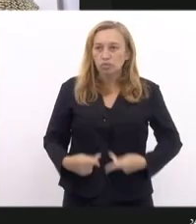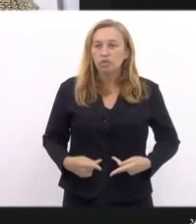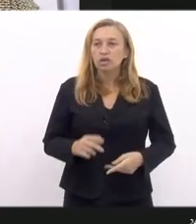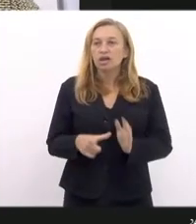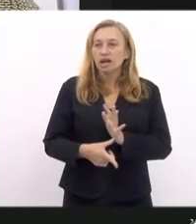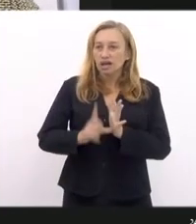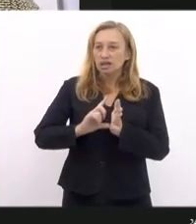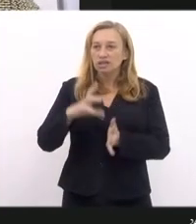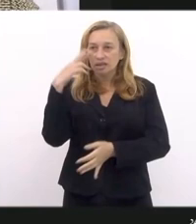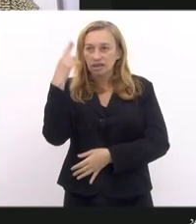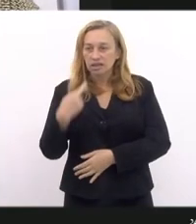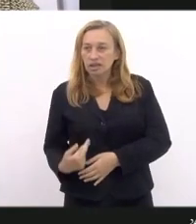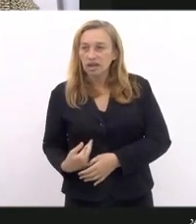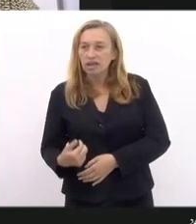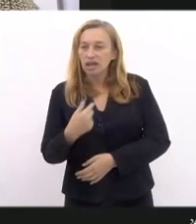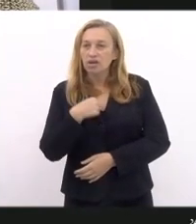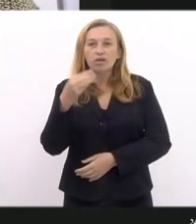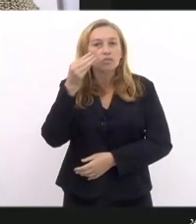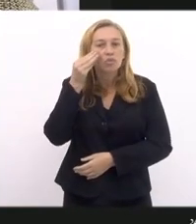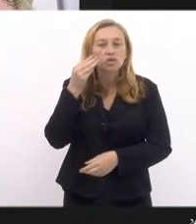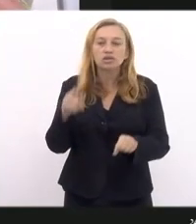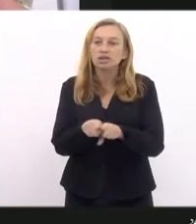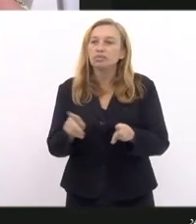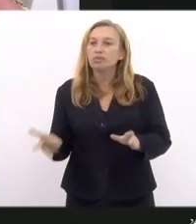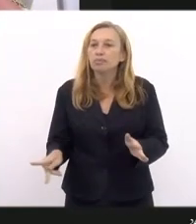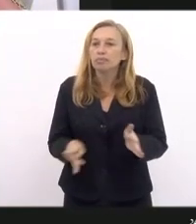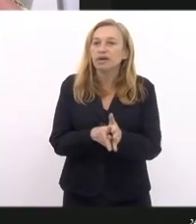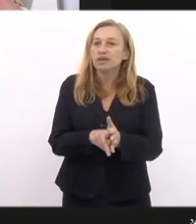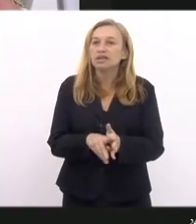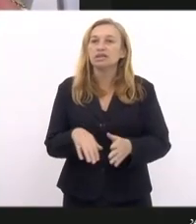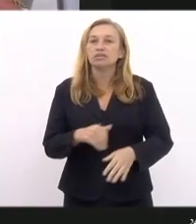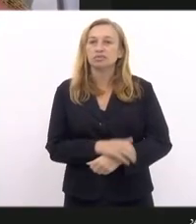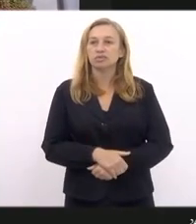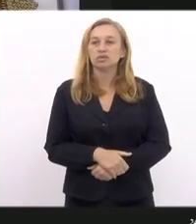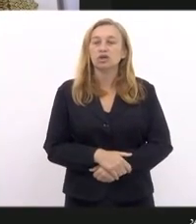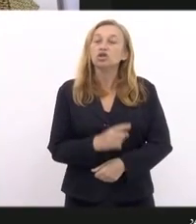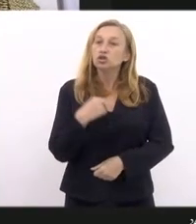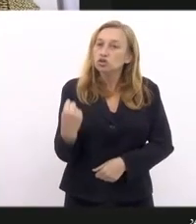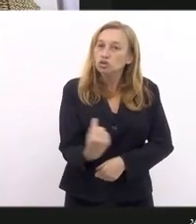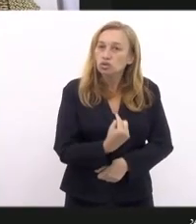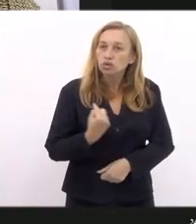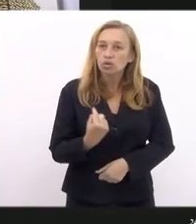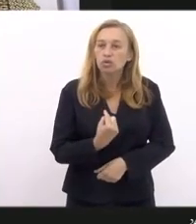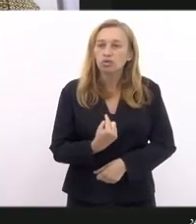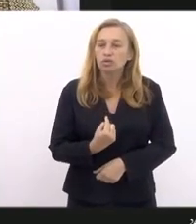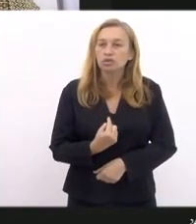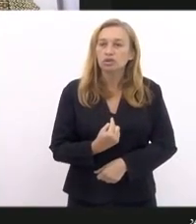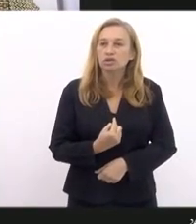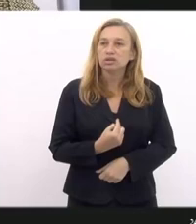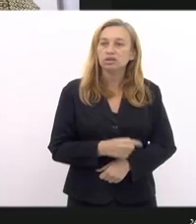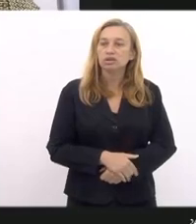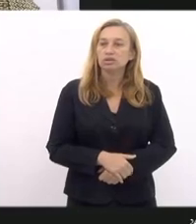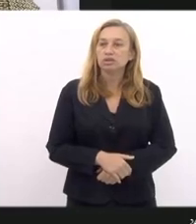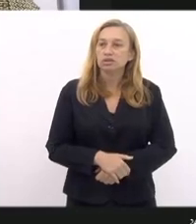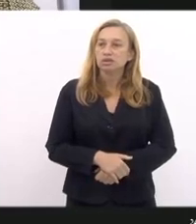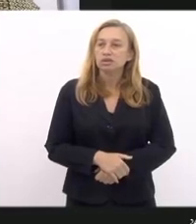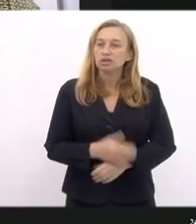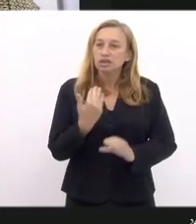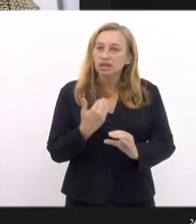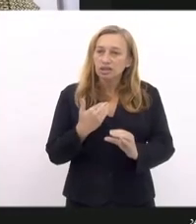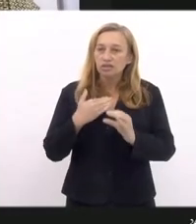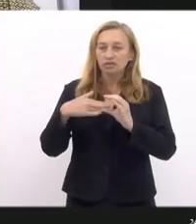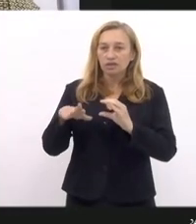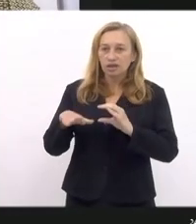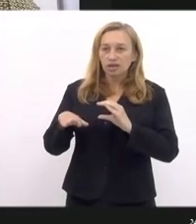Renata, eu e a Mônica também fazemos parte, em suma, nós pegamos essa síntese, enviamos